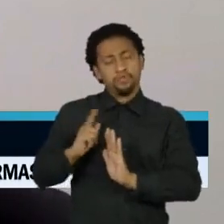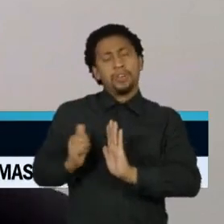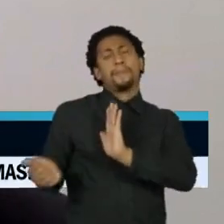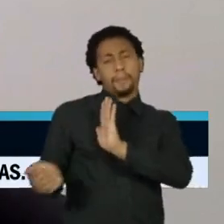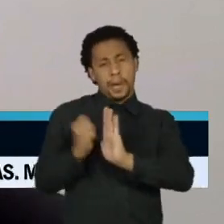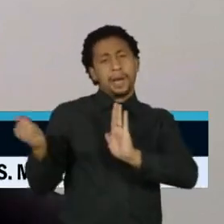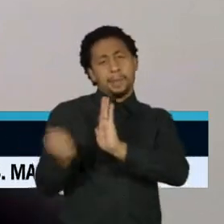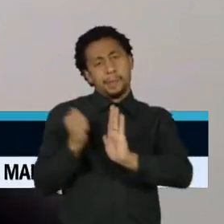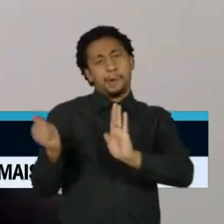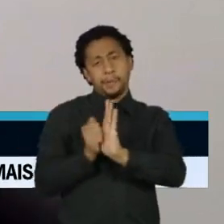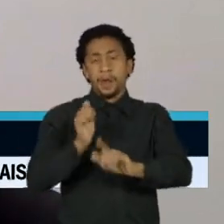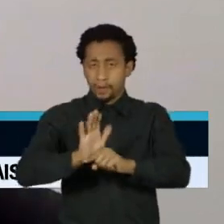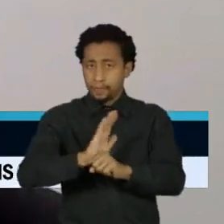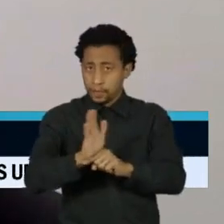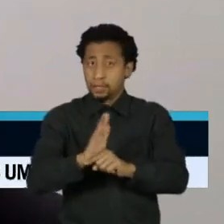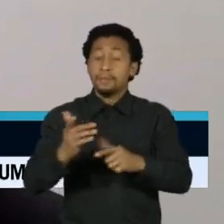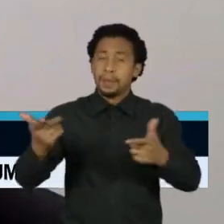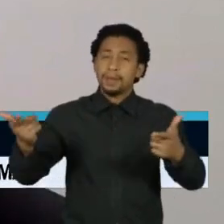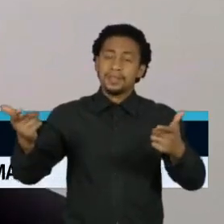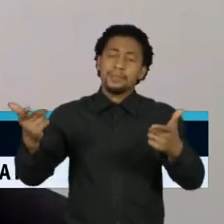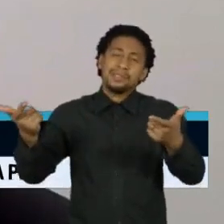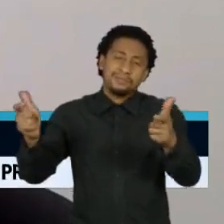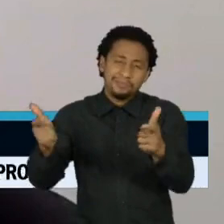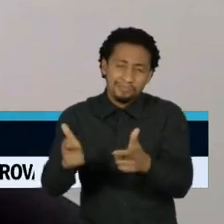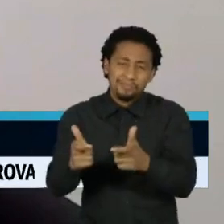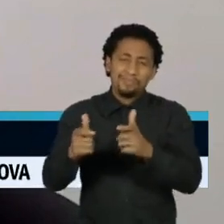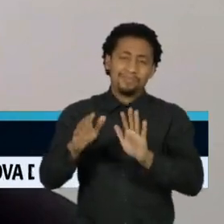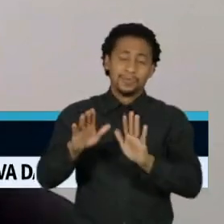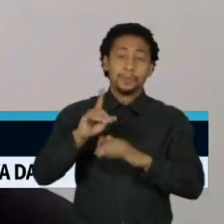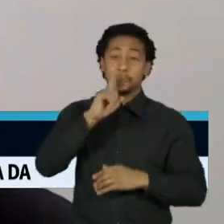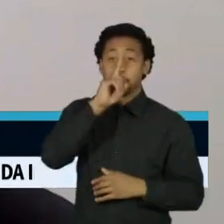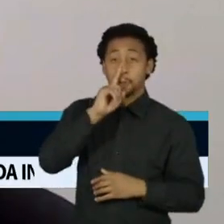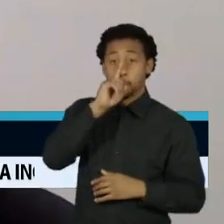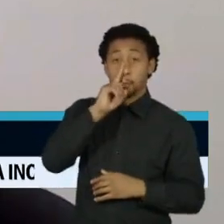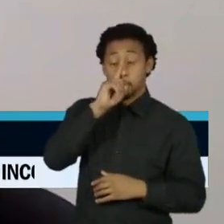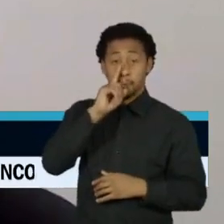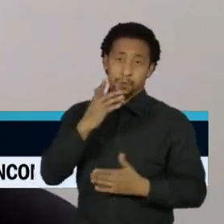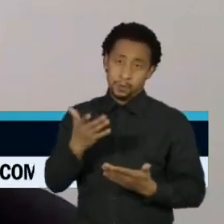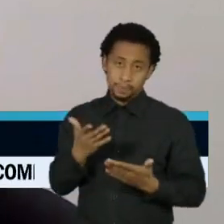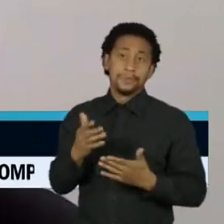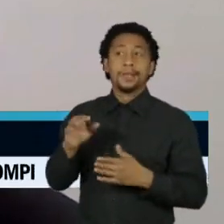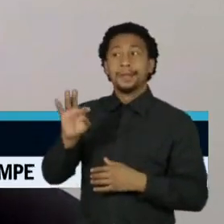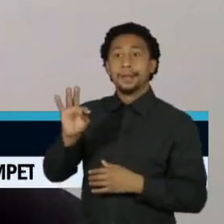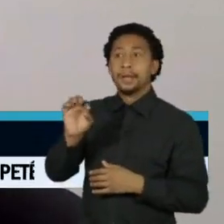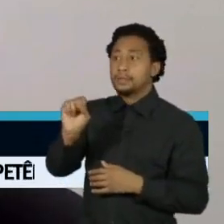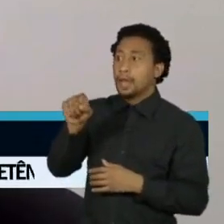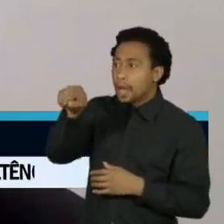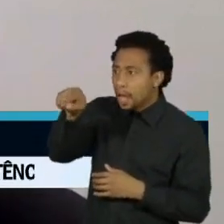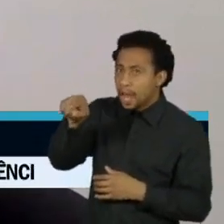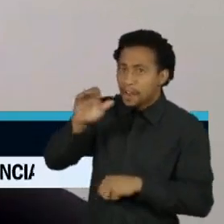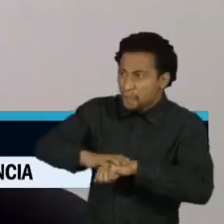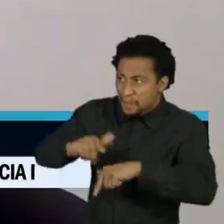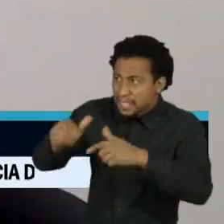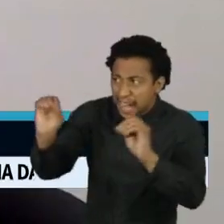para diminuir os riscos de existir uma responsabilização do TSE, que